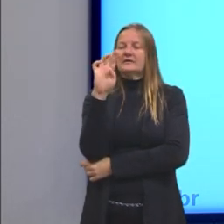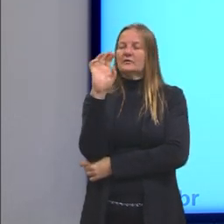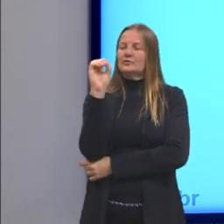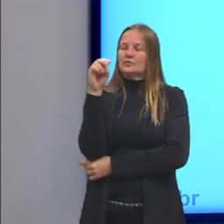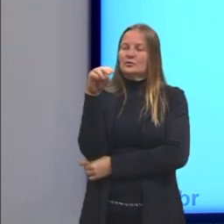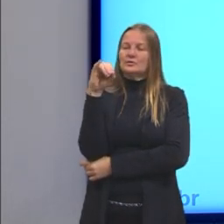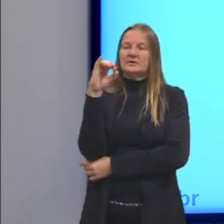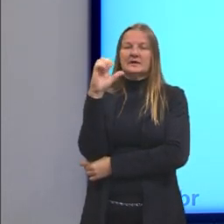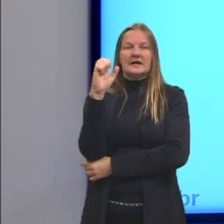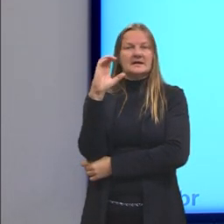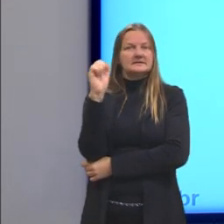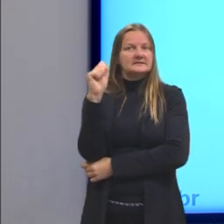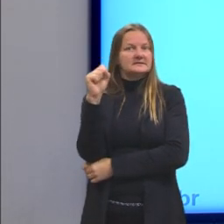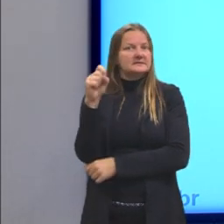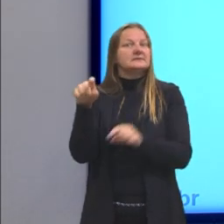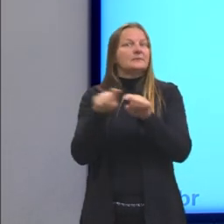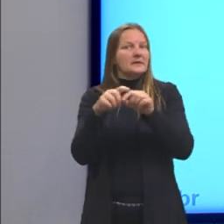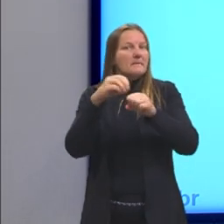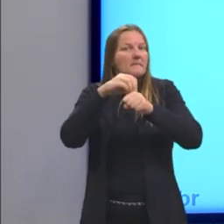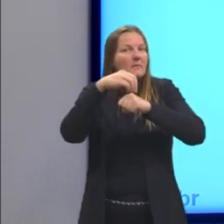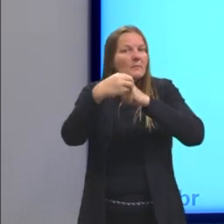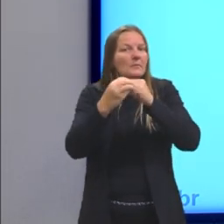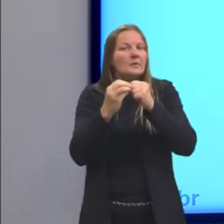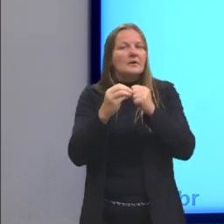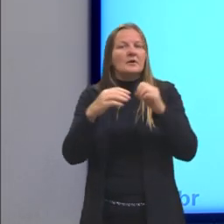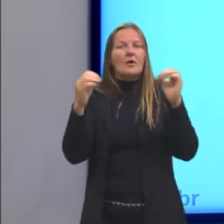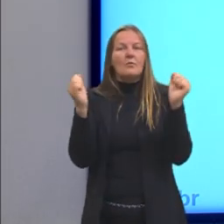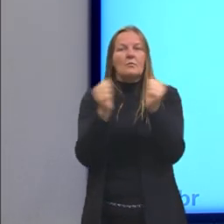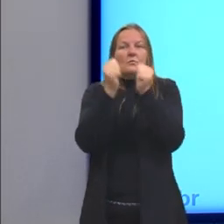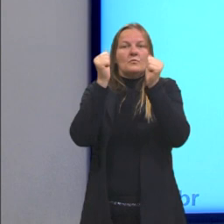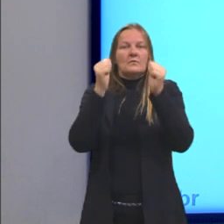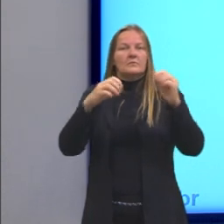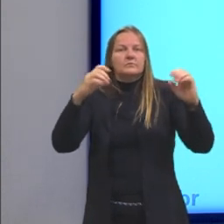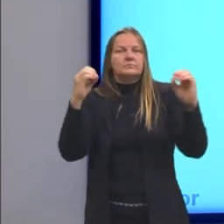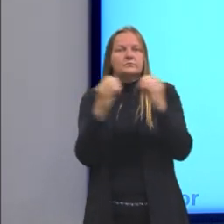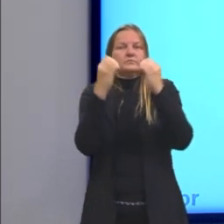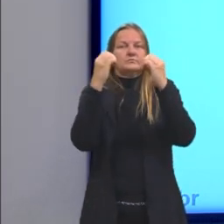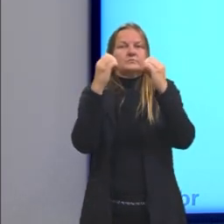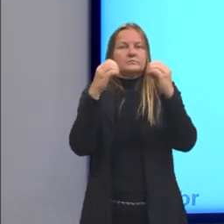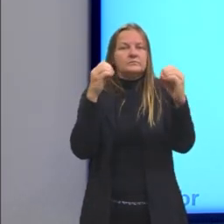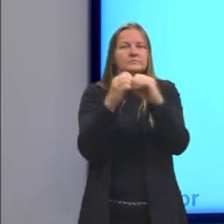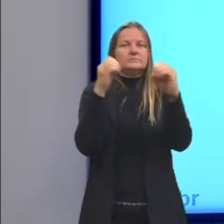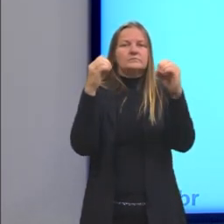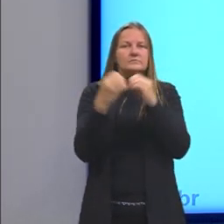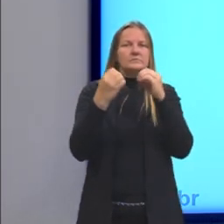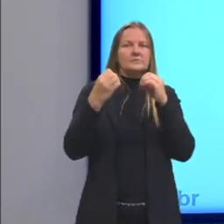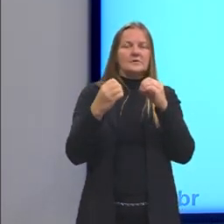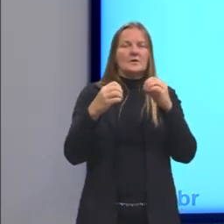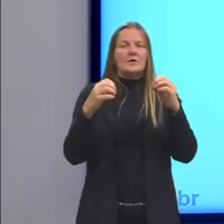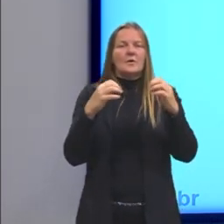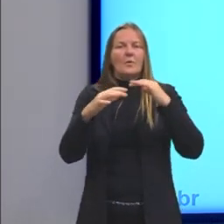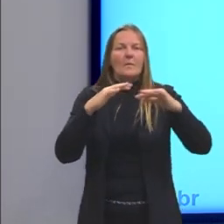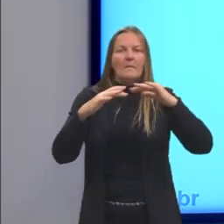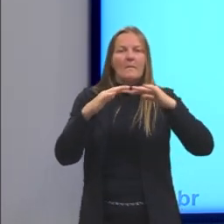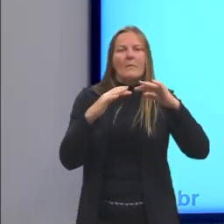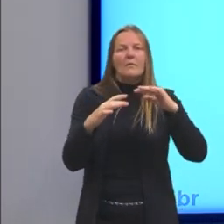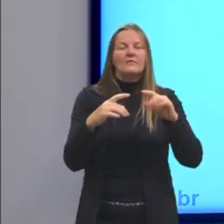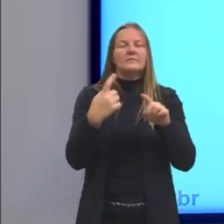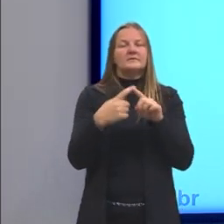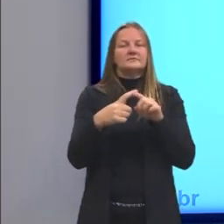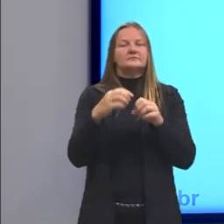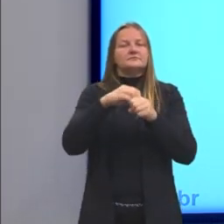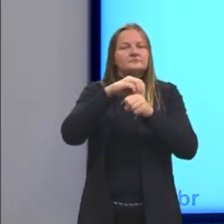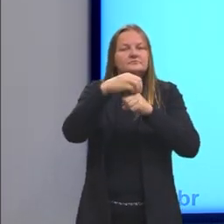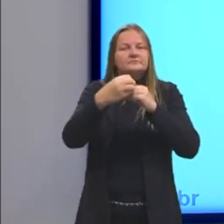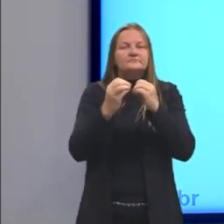A gente estava falando de elétrons. Então, colisões de elétrons e colisões também de moléculas. Então,